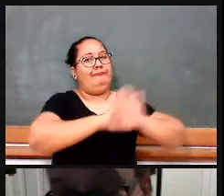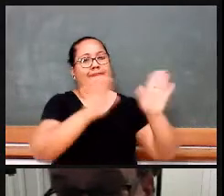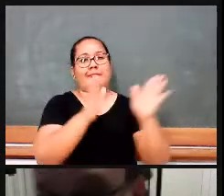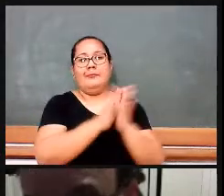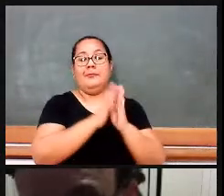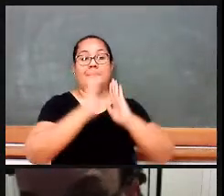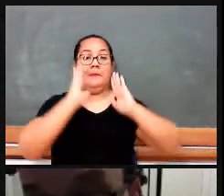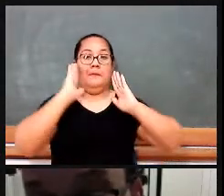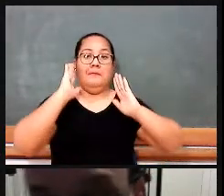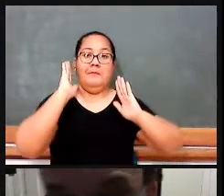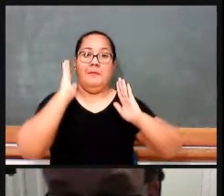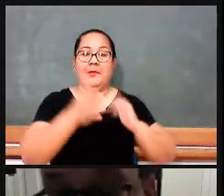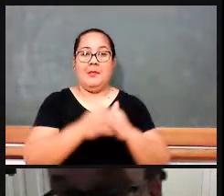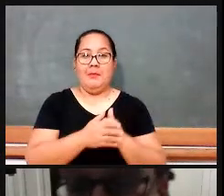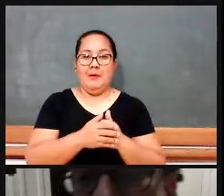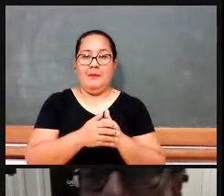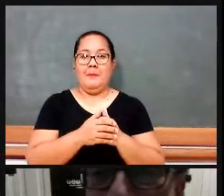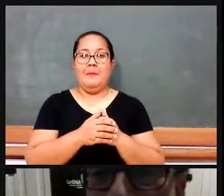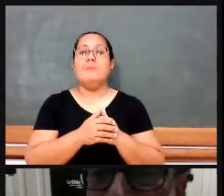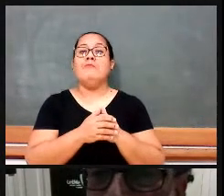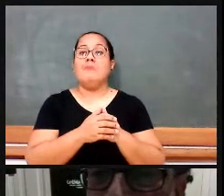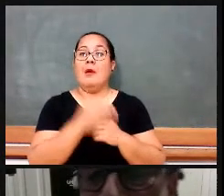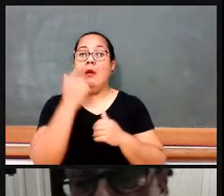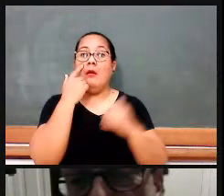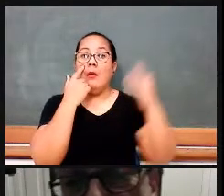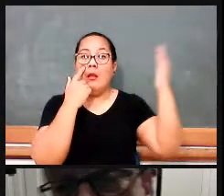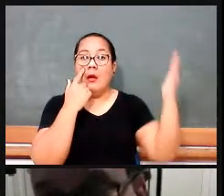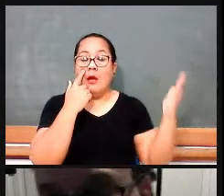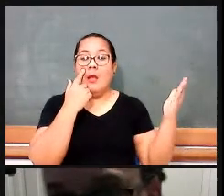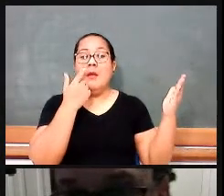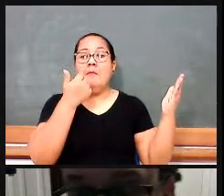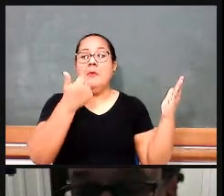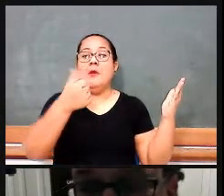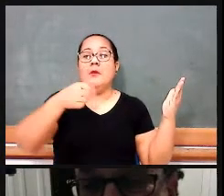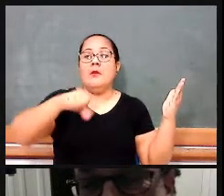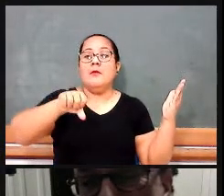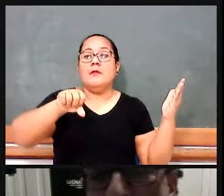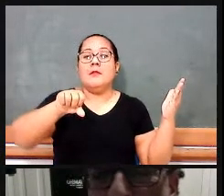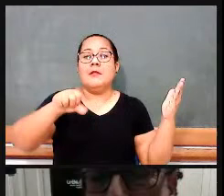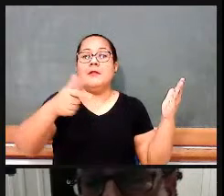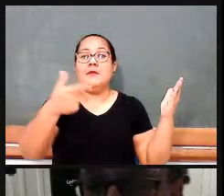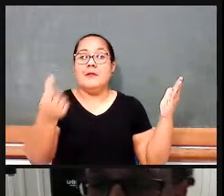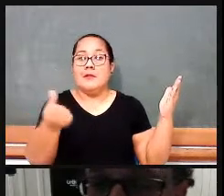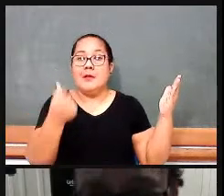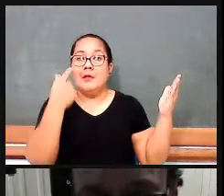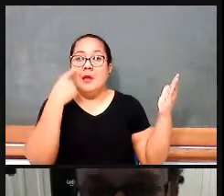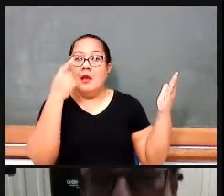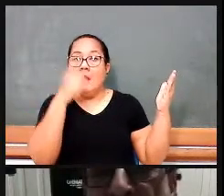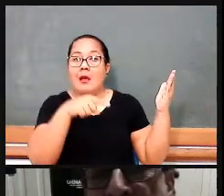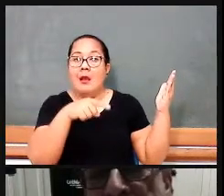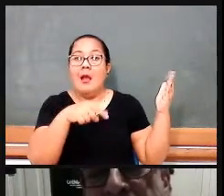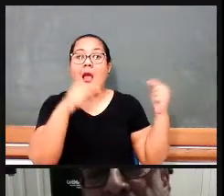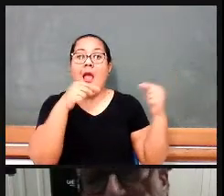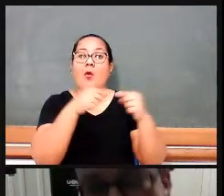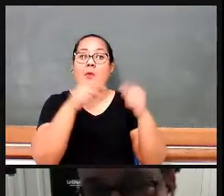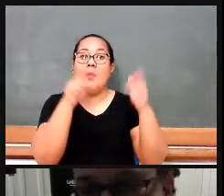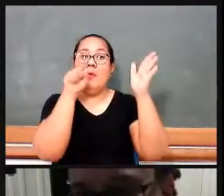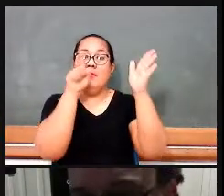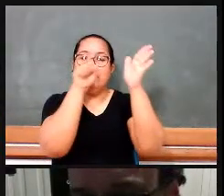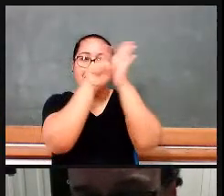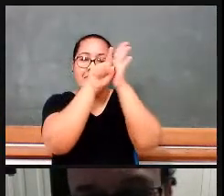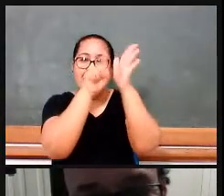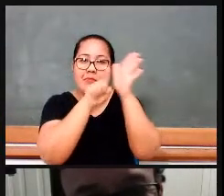exames. Aí tem um material de 1926, que era justamente isso, pontos para os exames que